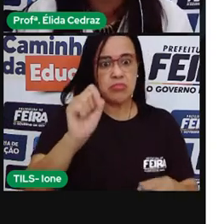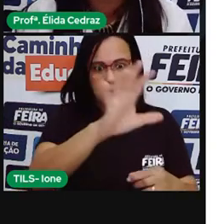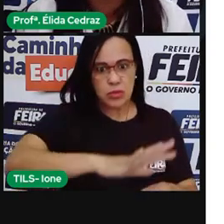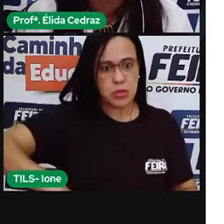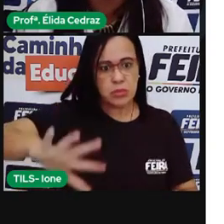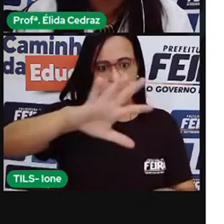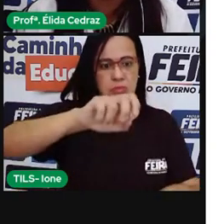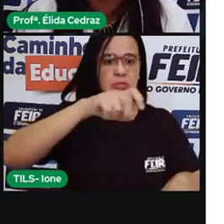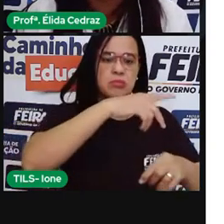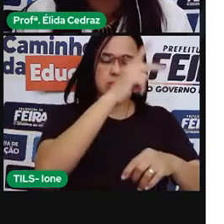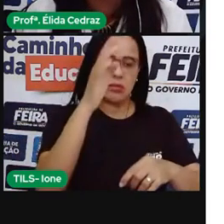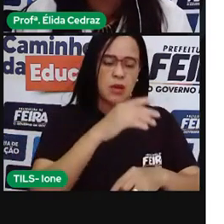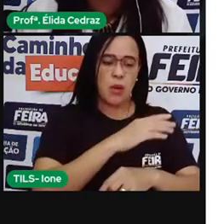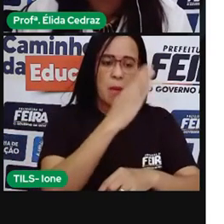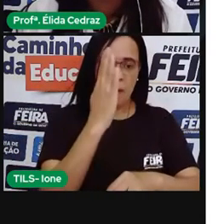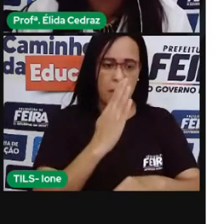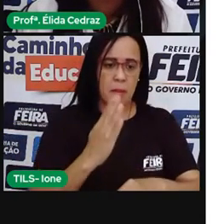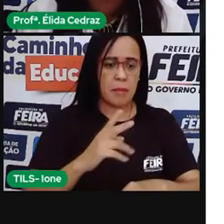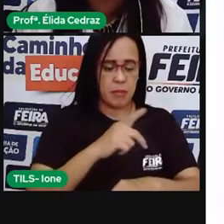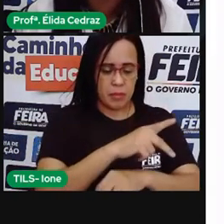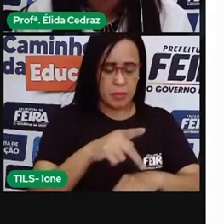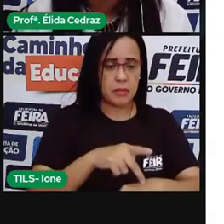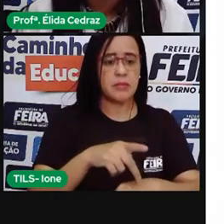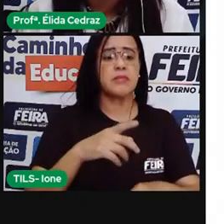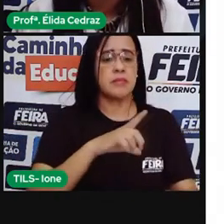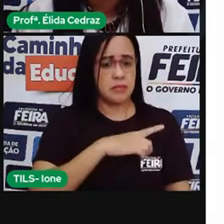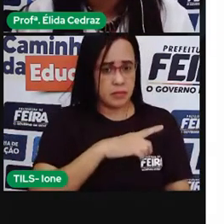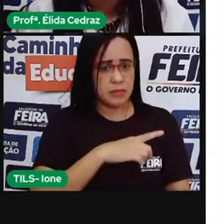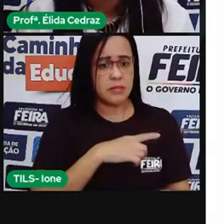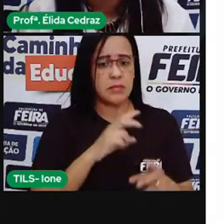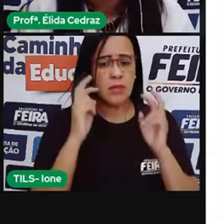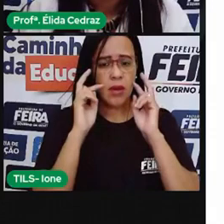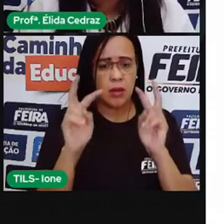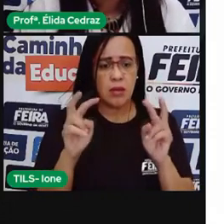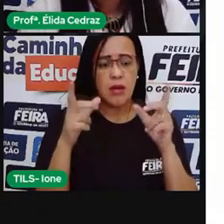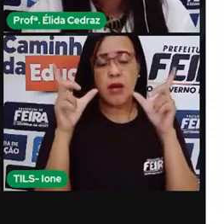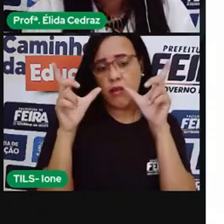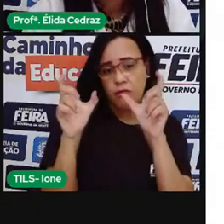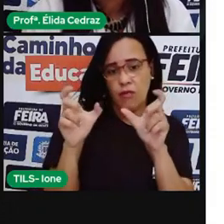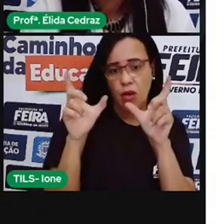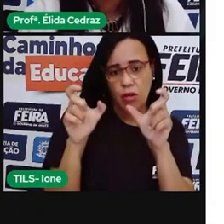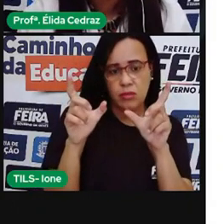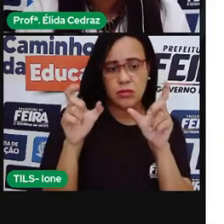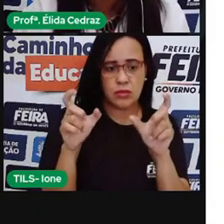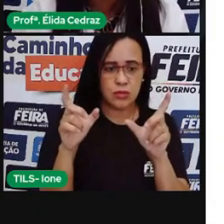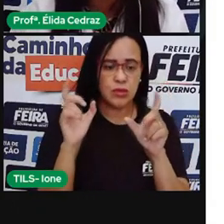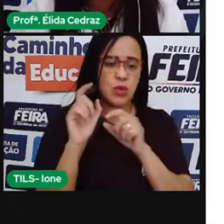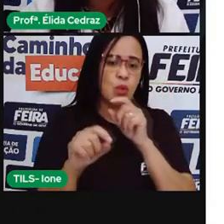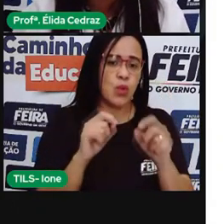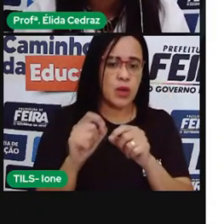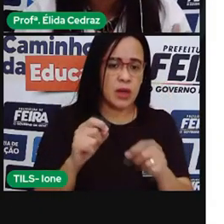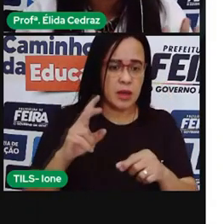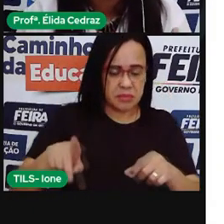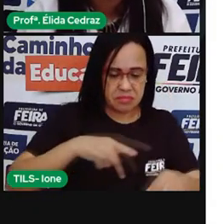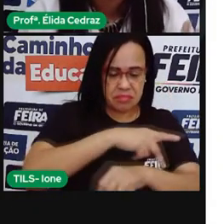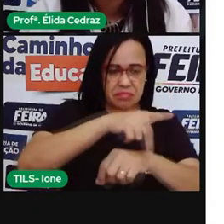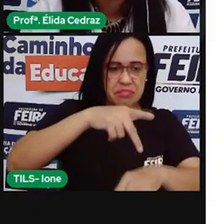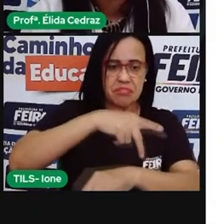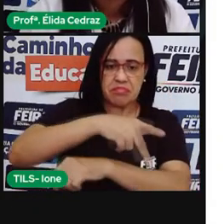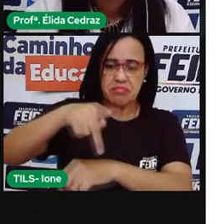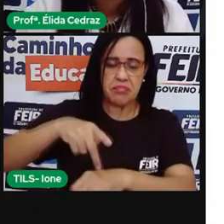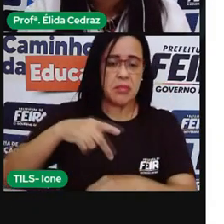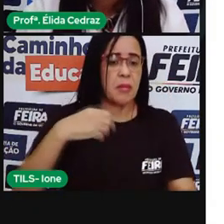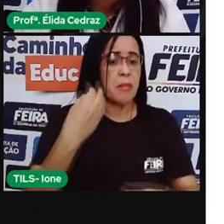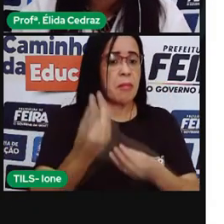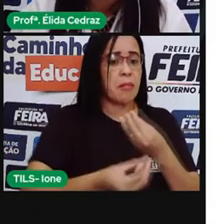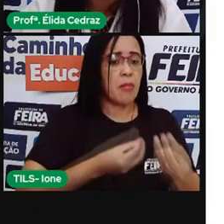Aqui temos algumas imagens de todas as nações ciganas. Fotos